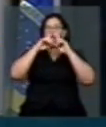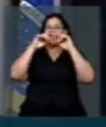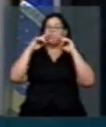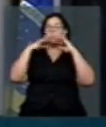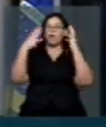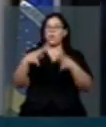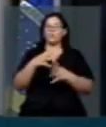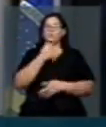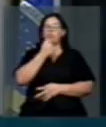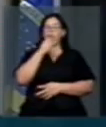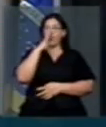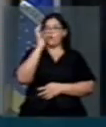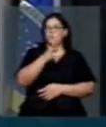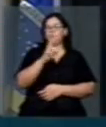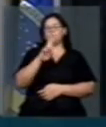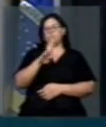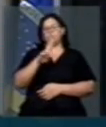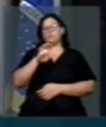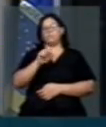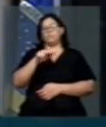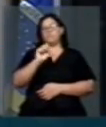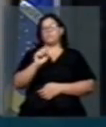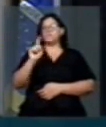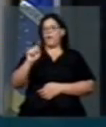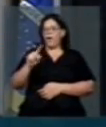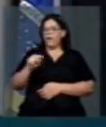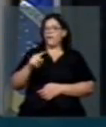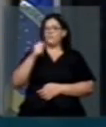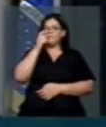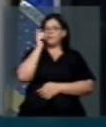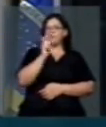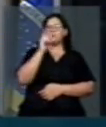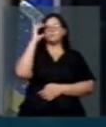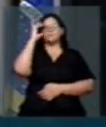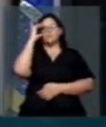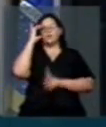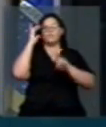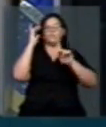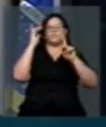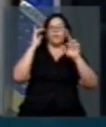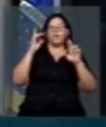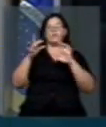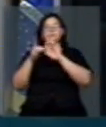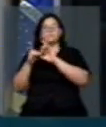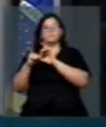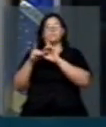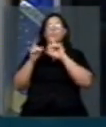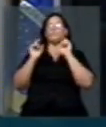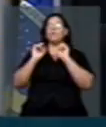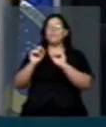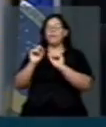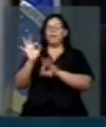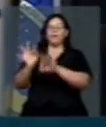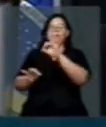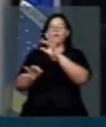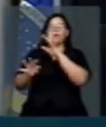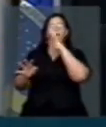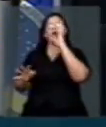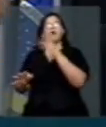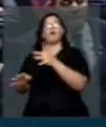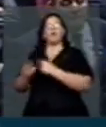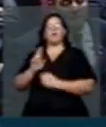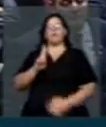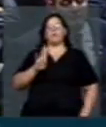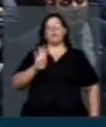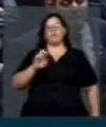Paiva. Então, havia o interesse da Dilma Rousseff e da VPR em justiçar Rubens Paiva. A verdade está